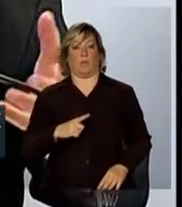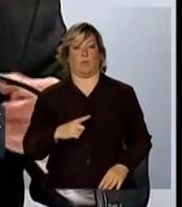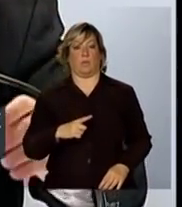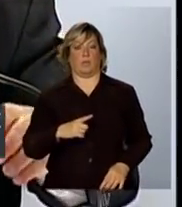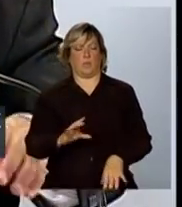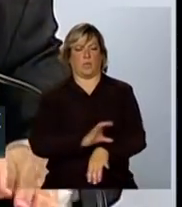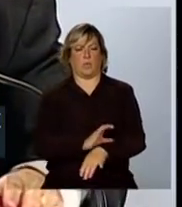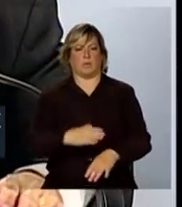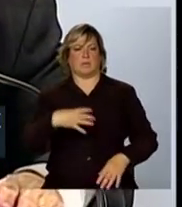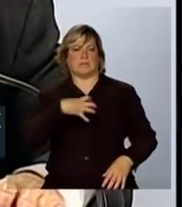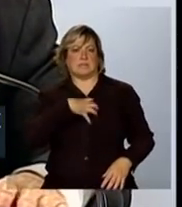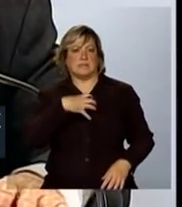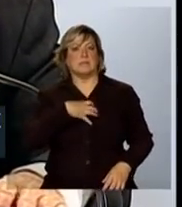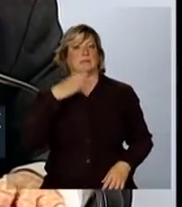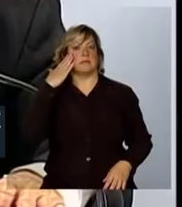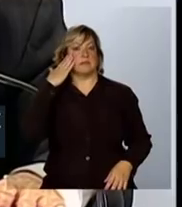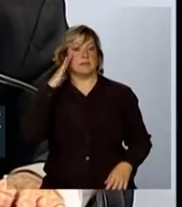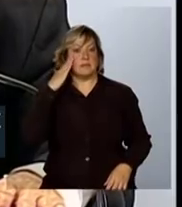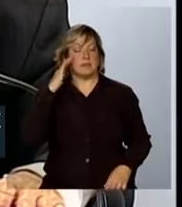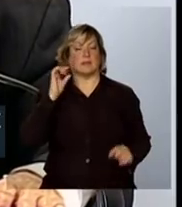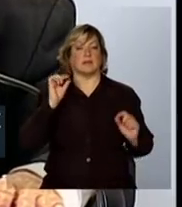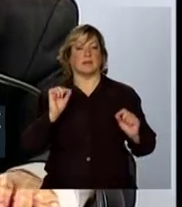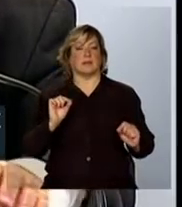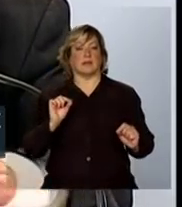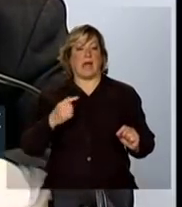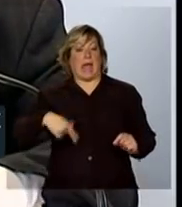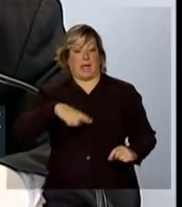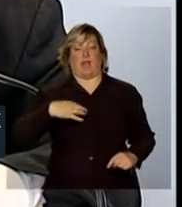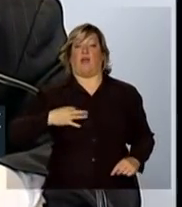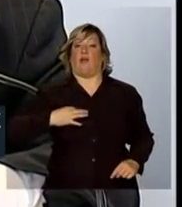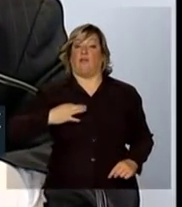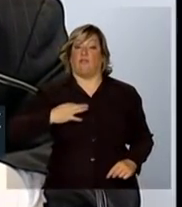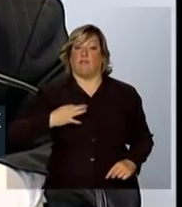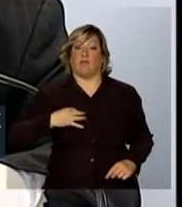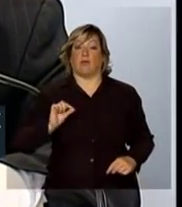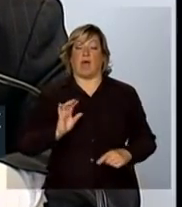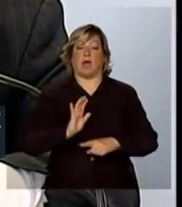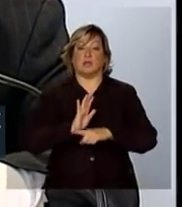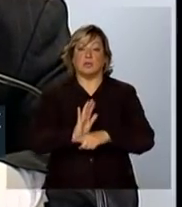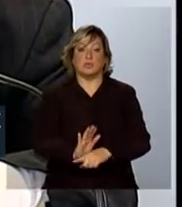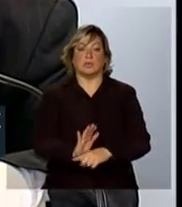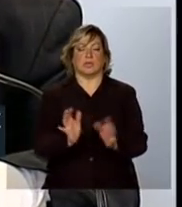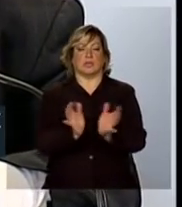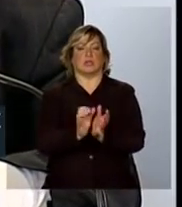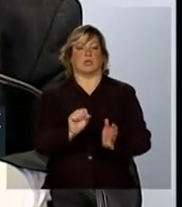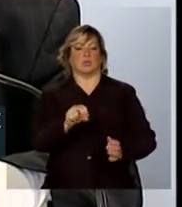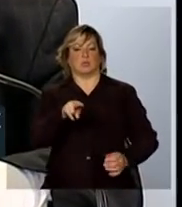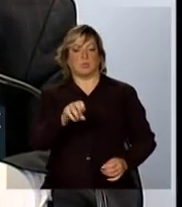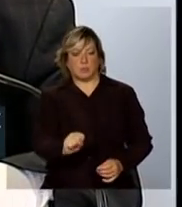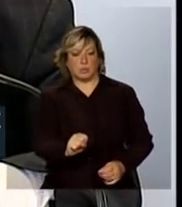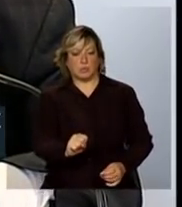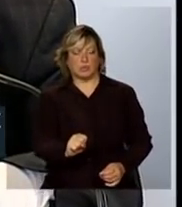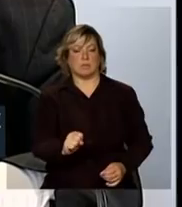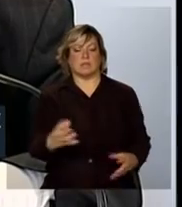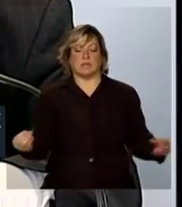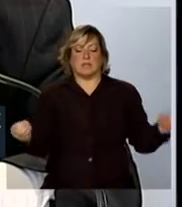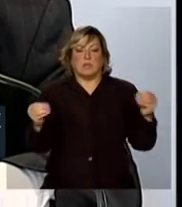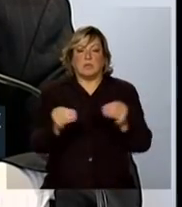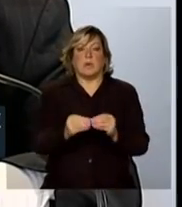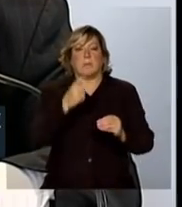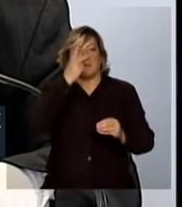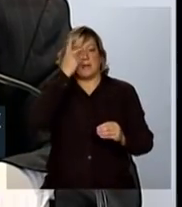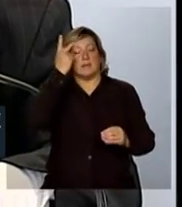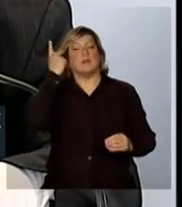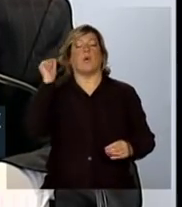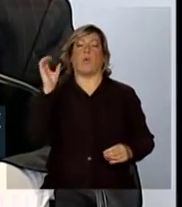sensibilização para aqueles que se voluntariaram a fazer parte da Força Nacional do SUS, integrando pessoas de